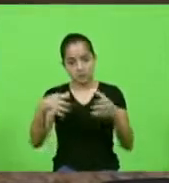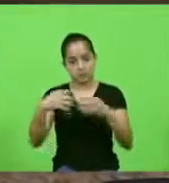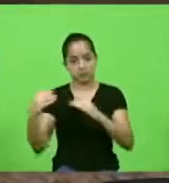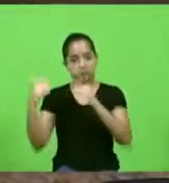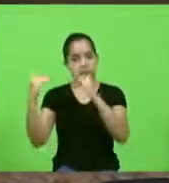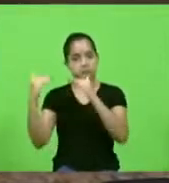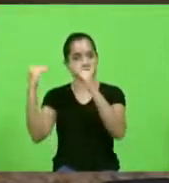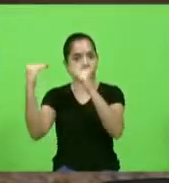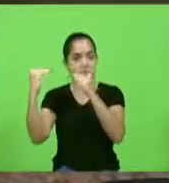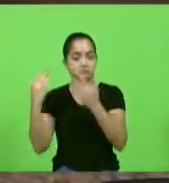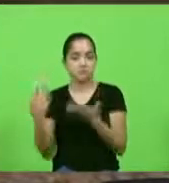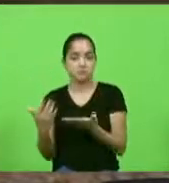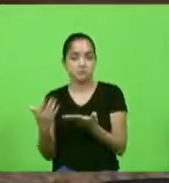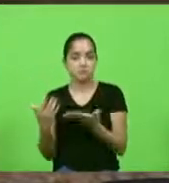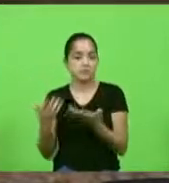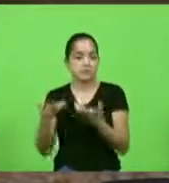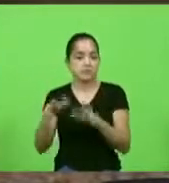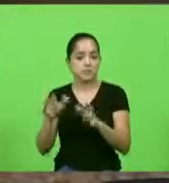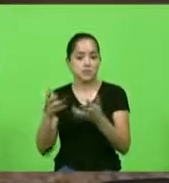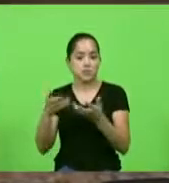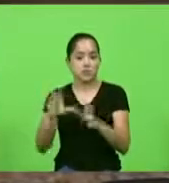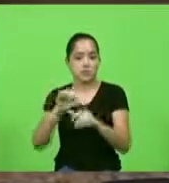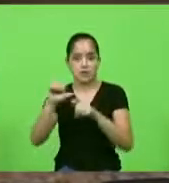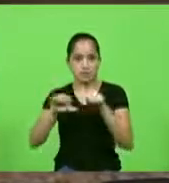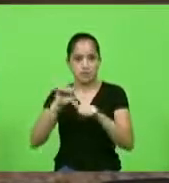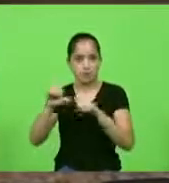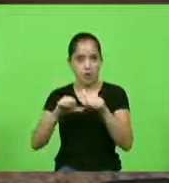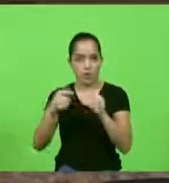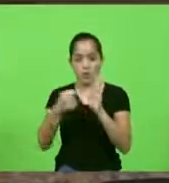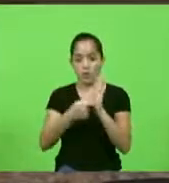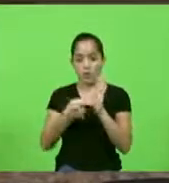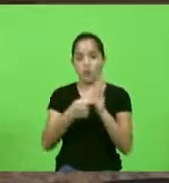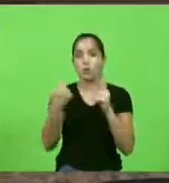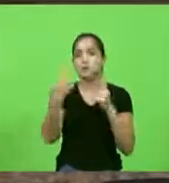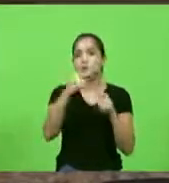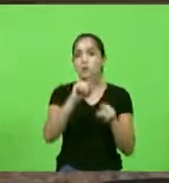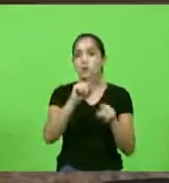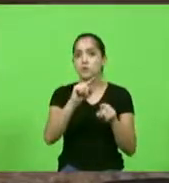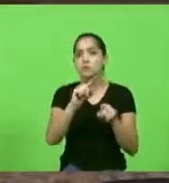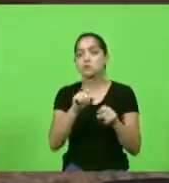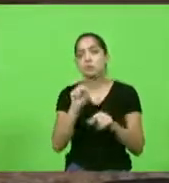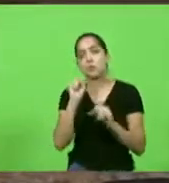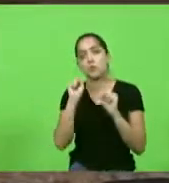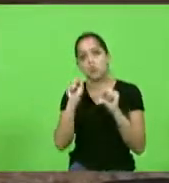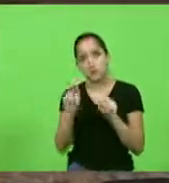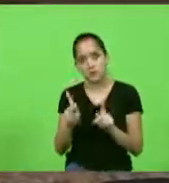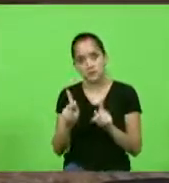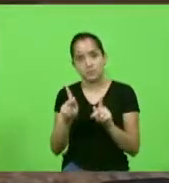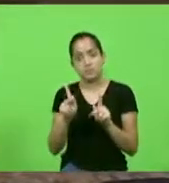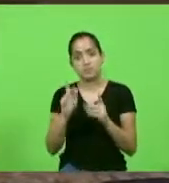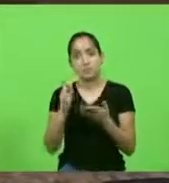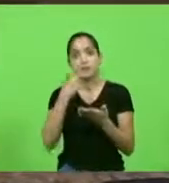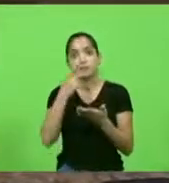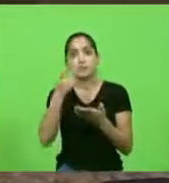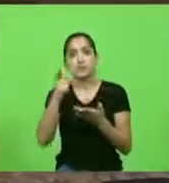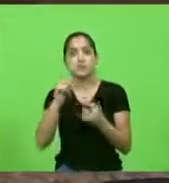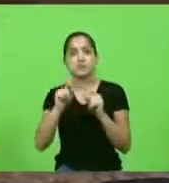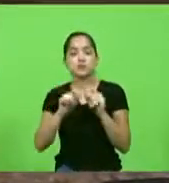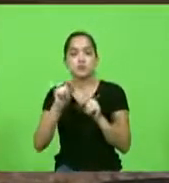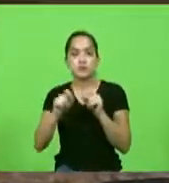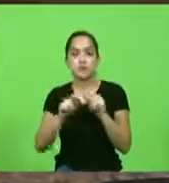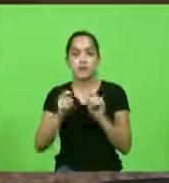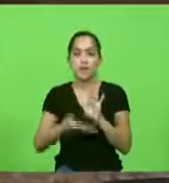não quer a reforma da previdência que luta contra a reforma da previdência ok o que você está falando é que você quer